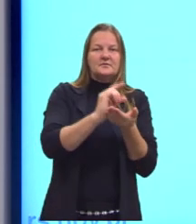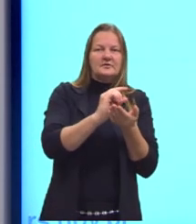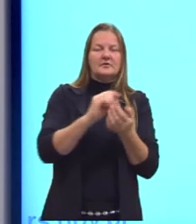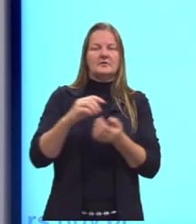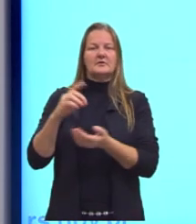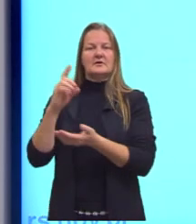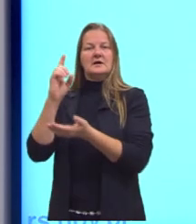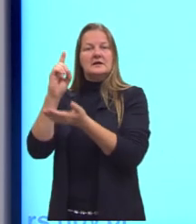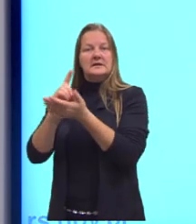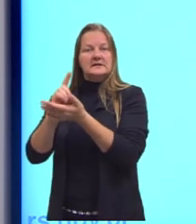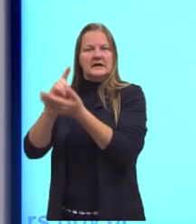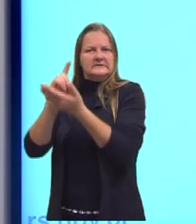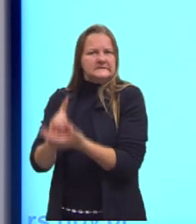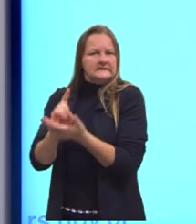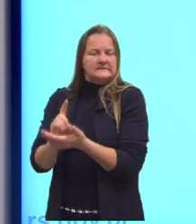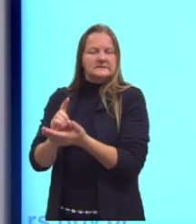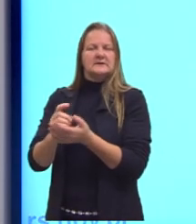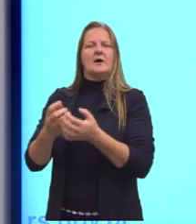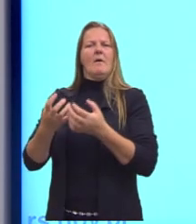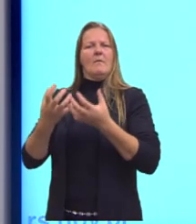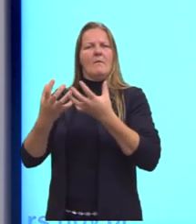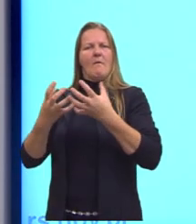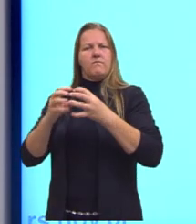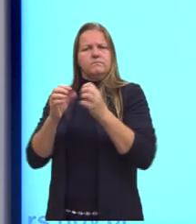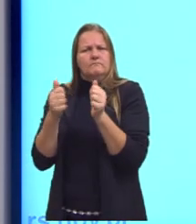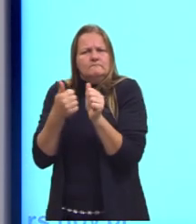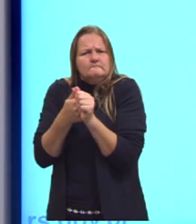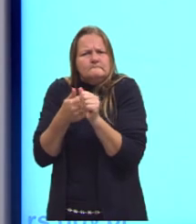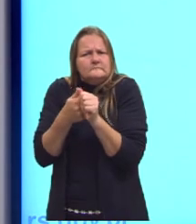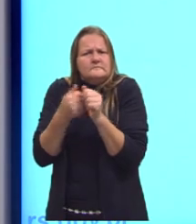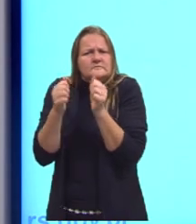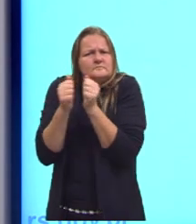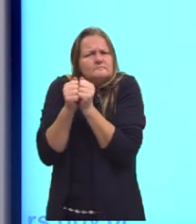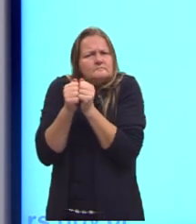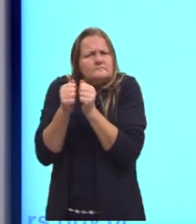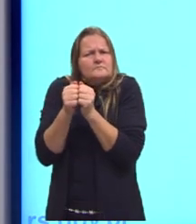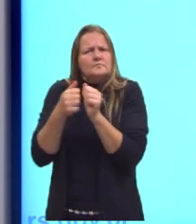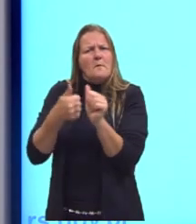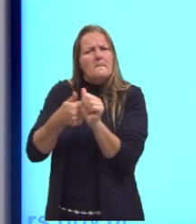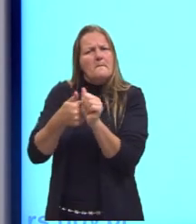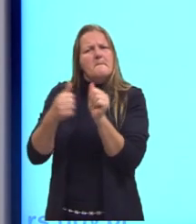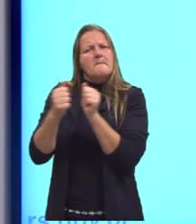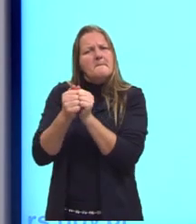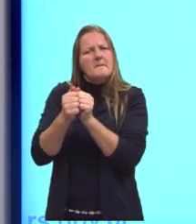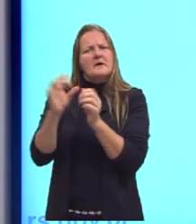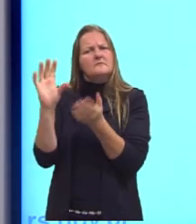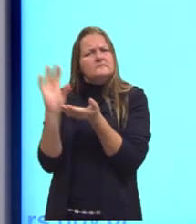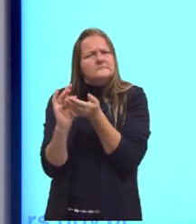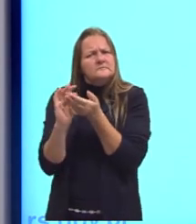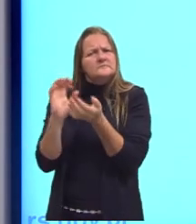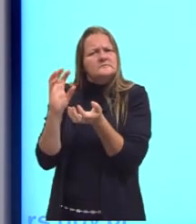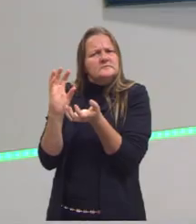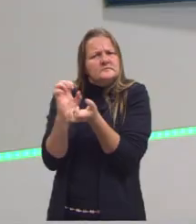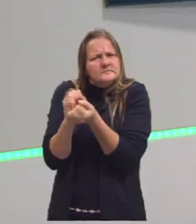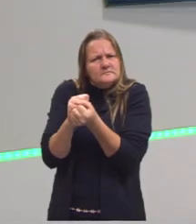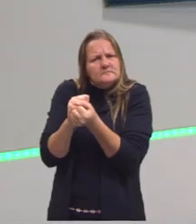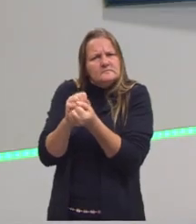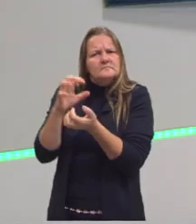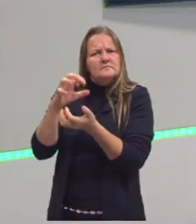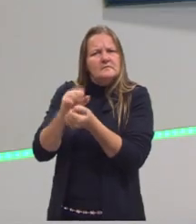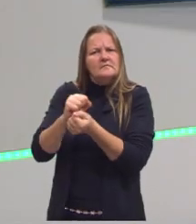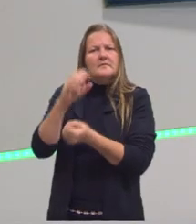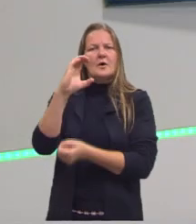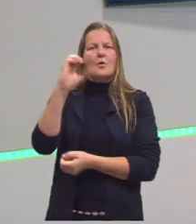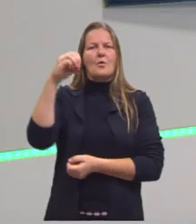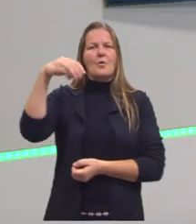o exemplo, então, do chumbo, que é mais denso, onde as moléculas estão mais próximas uma das outras. Então, por isso que a gente